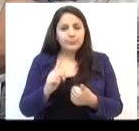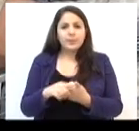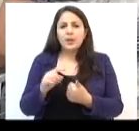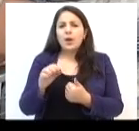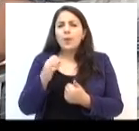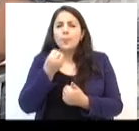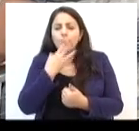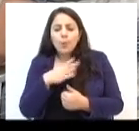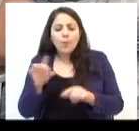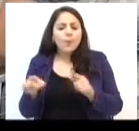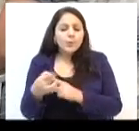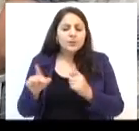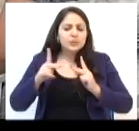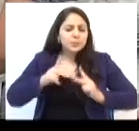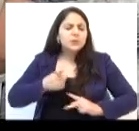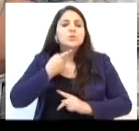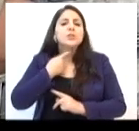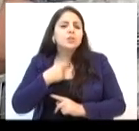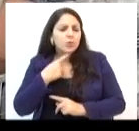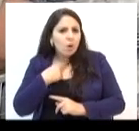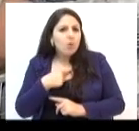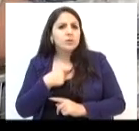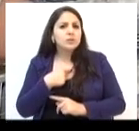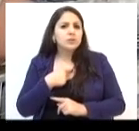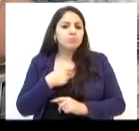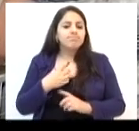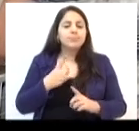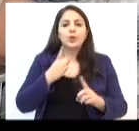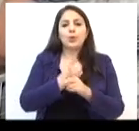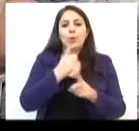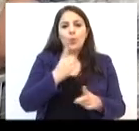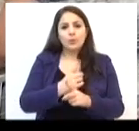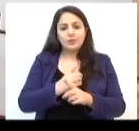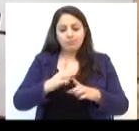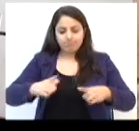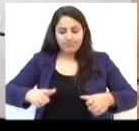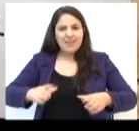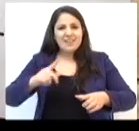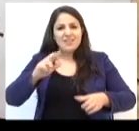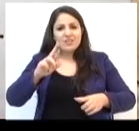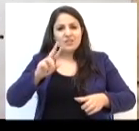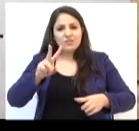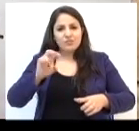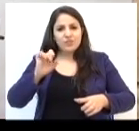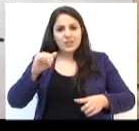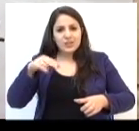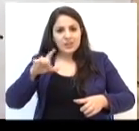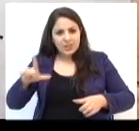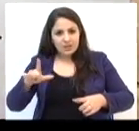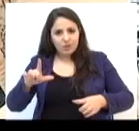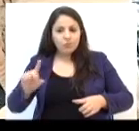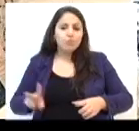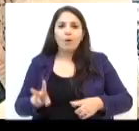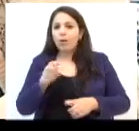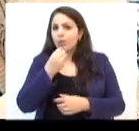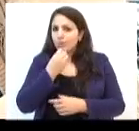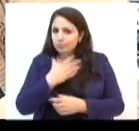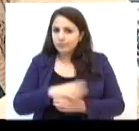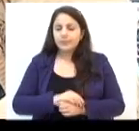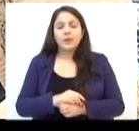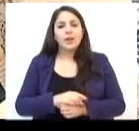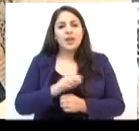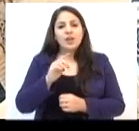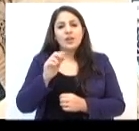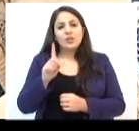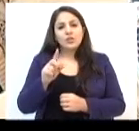amantes da boa música, por exemplo, encontram aqui clássicos em vinil por um preço quase que simbólico. Jocelaine